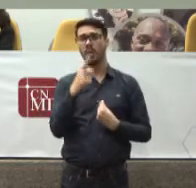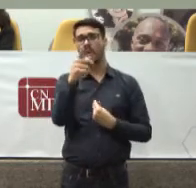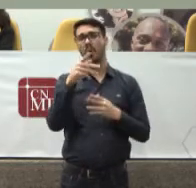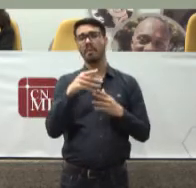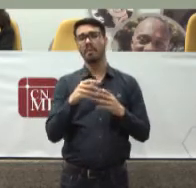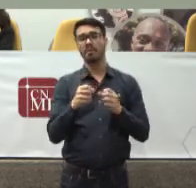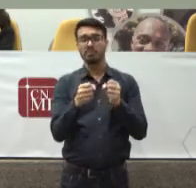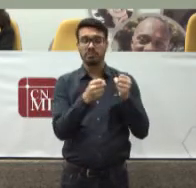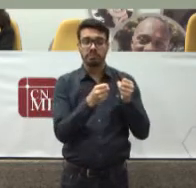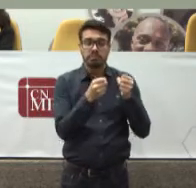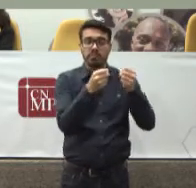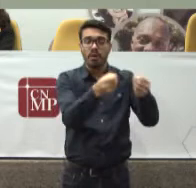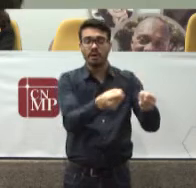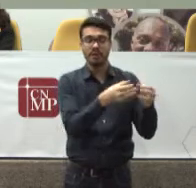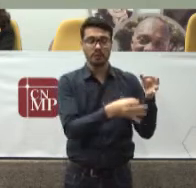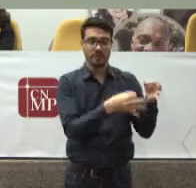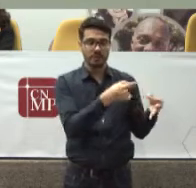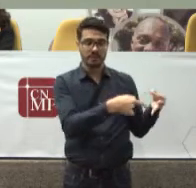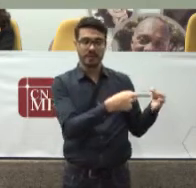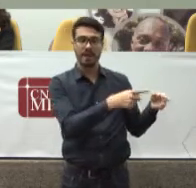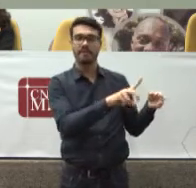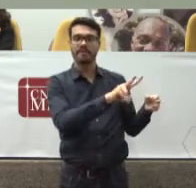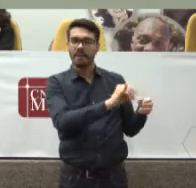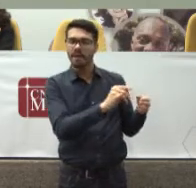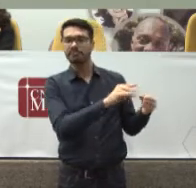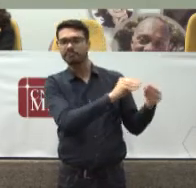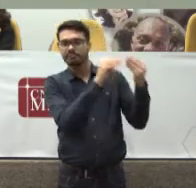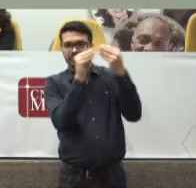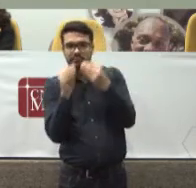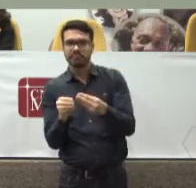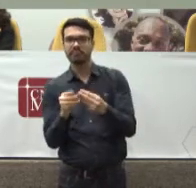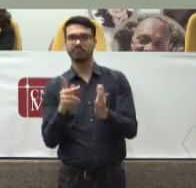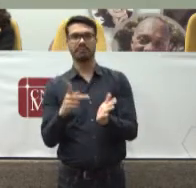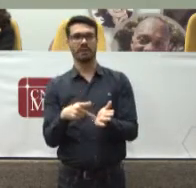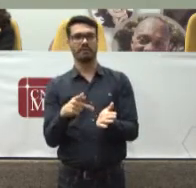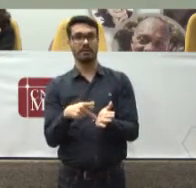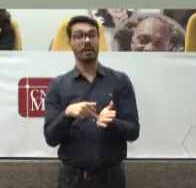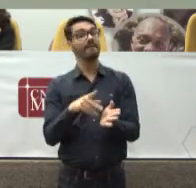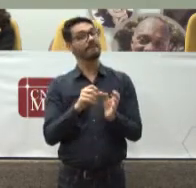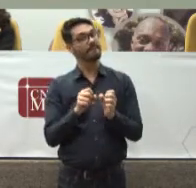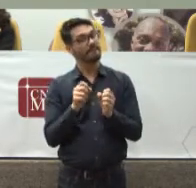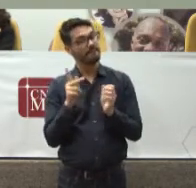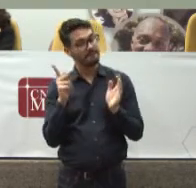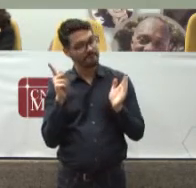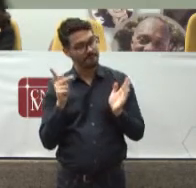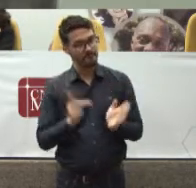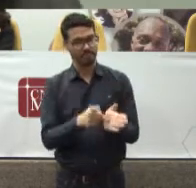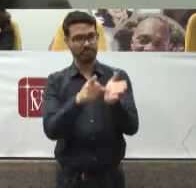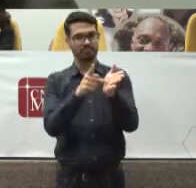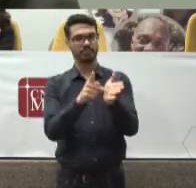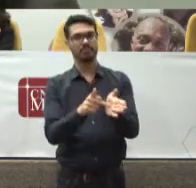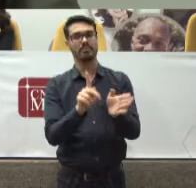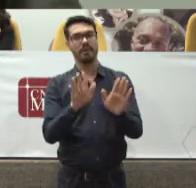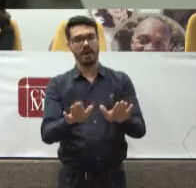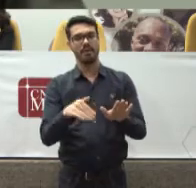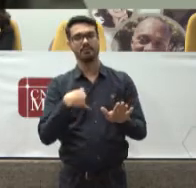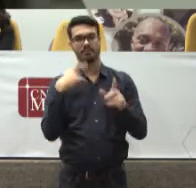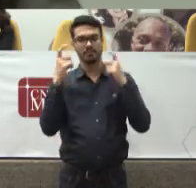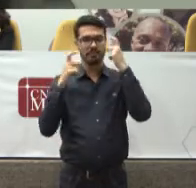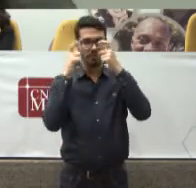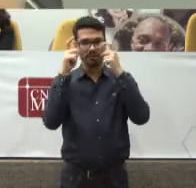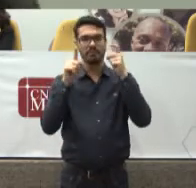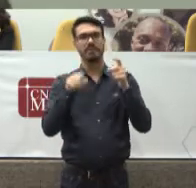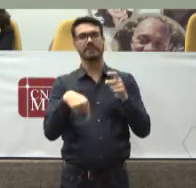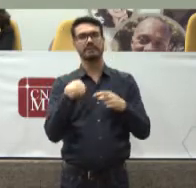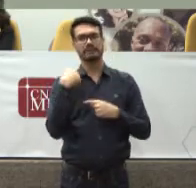Deveria atuar Efetivamente Efetivamente E é esta preocupação Que inspira